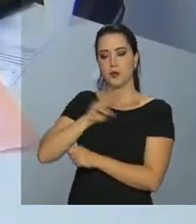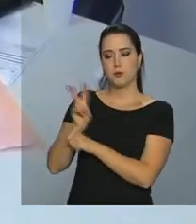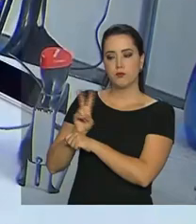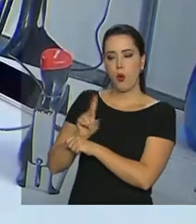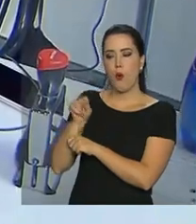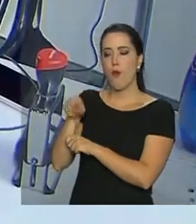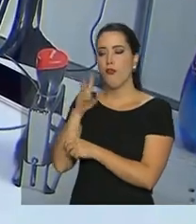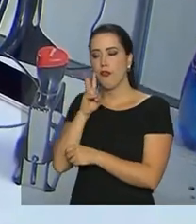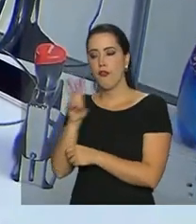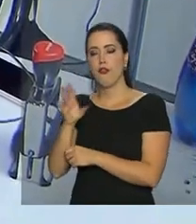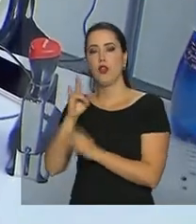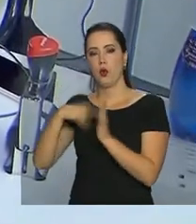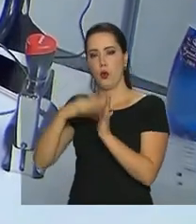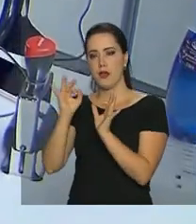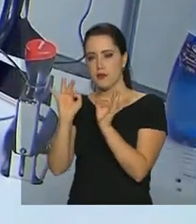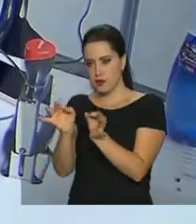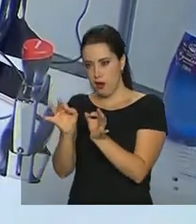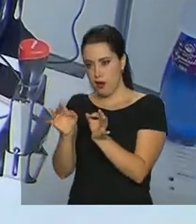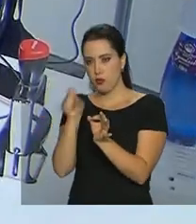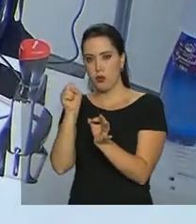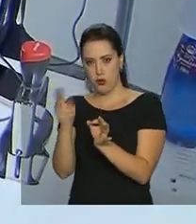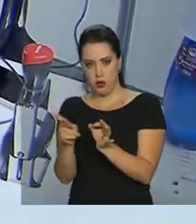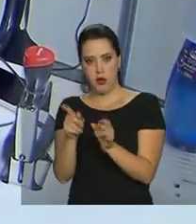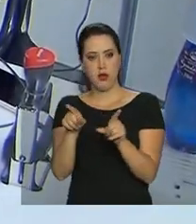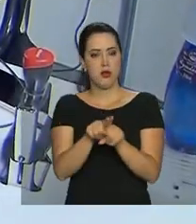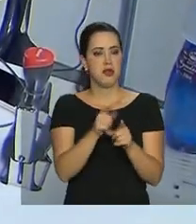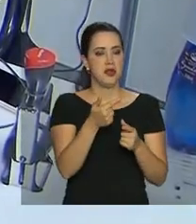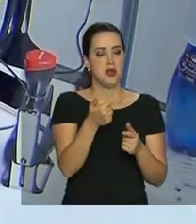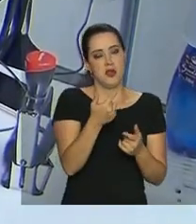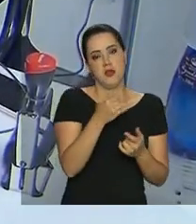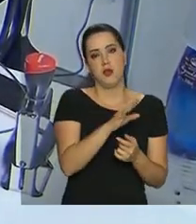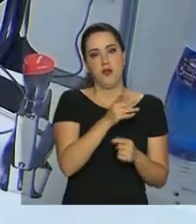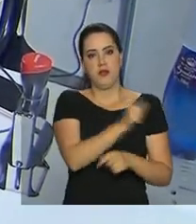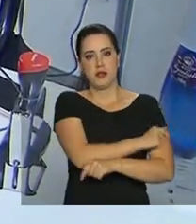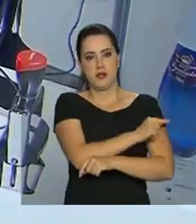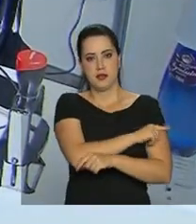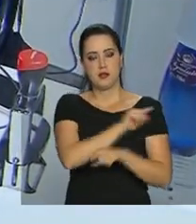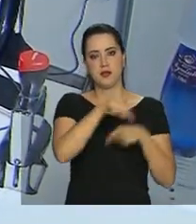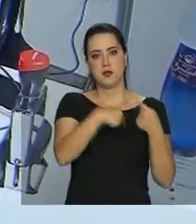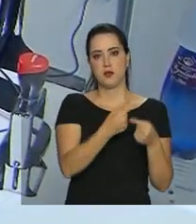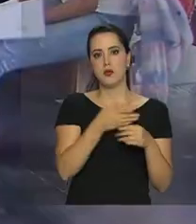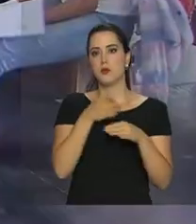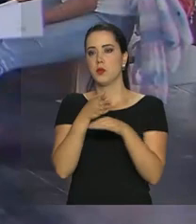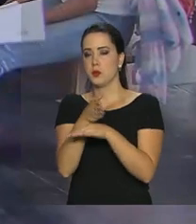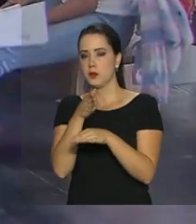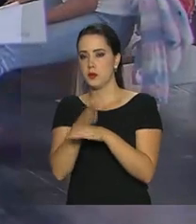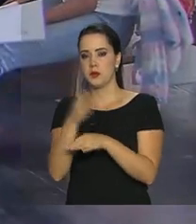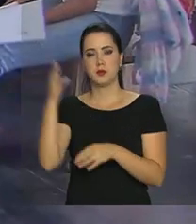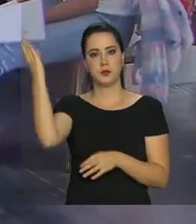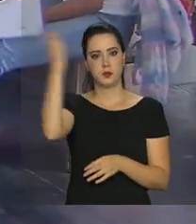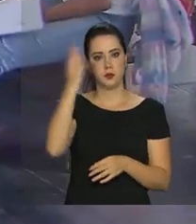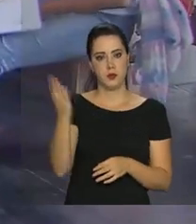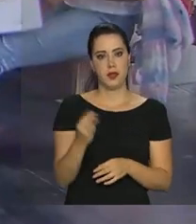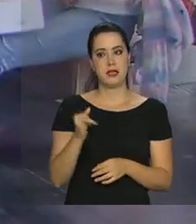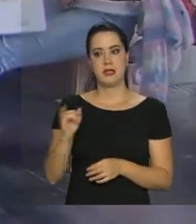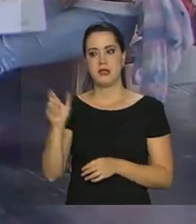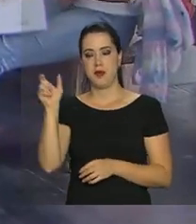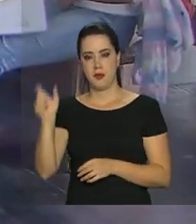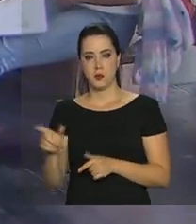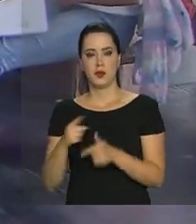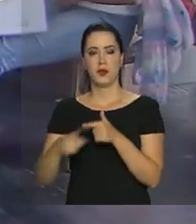vacinação. Quem está com a documentação em dia e não precisa de auxílio, segue o destino no Brasil. Já as pessoas em situação de